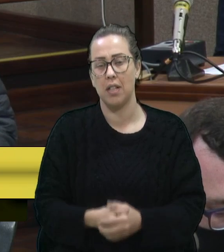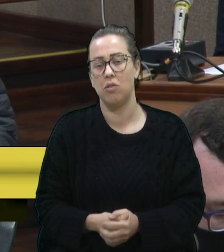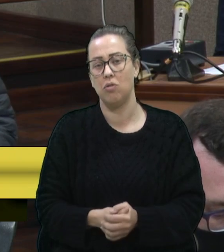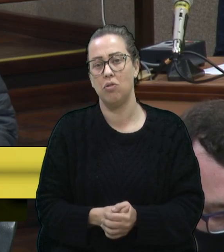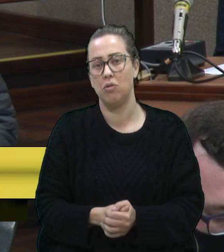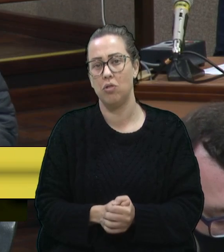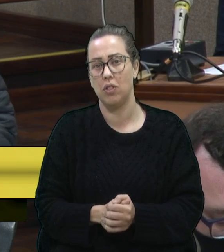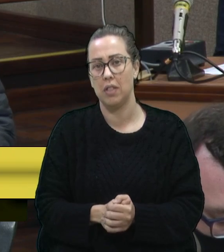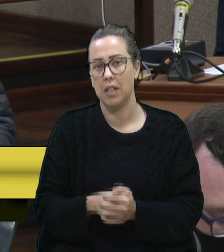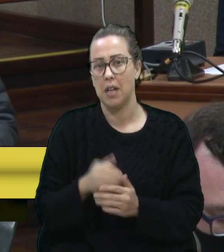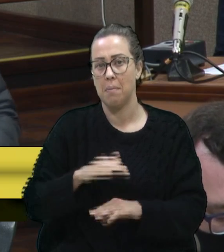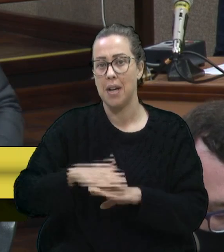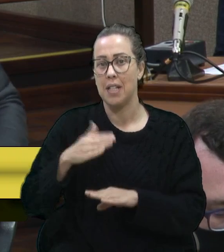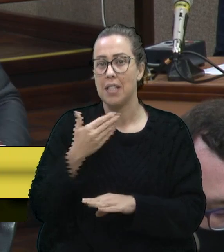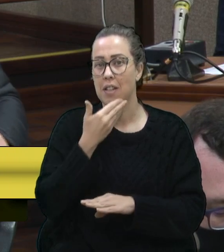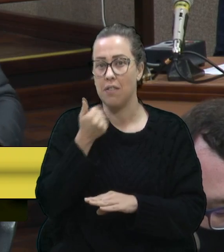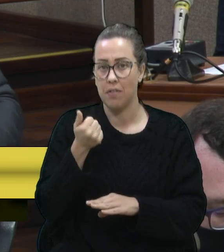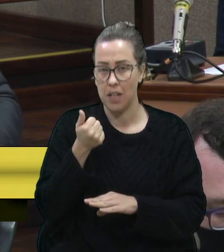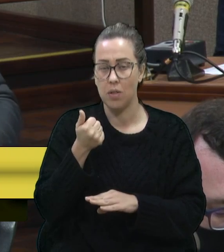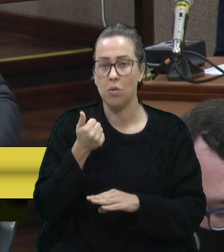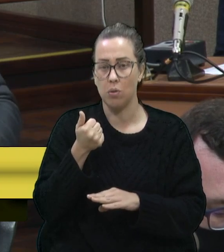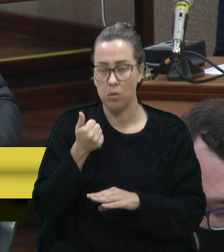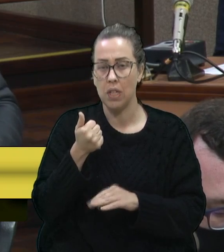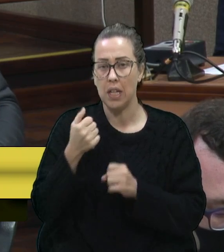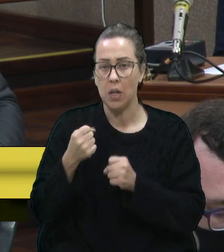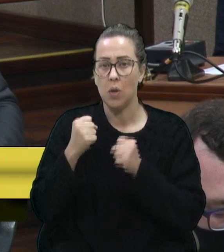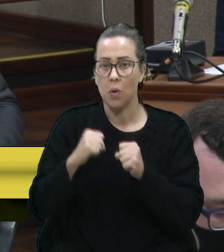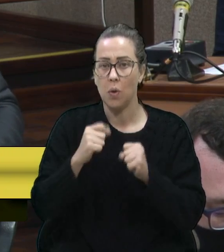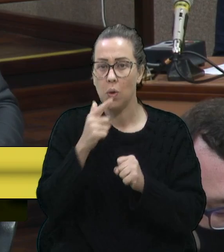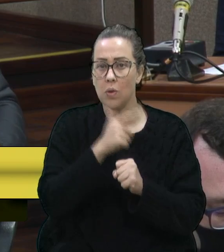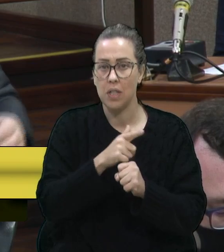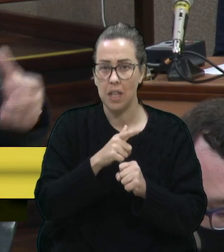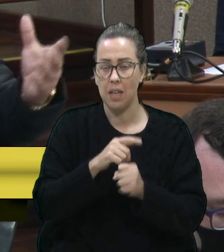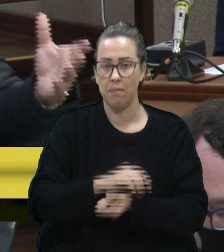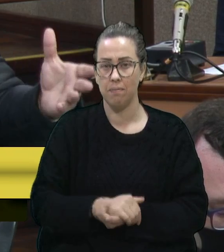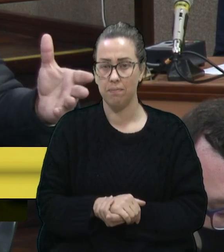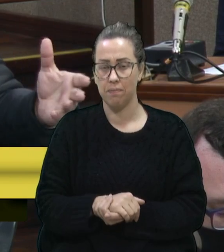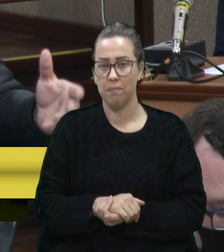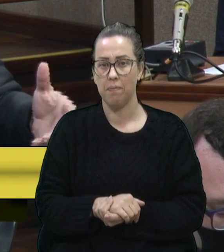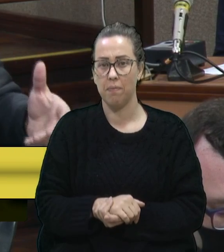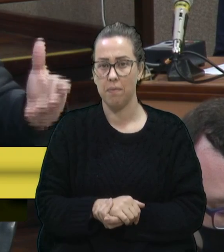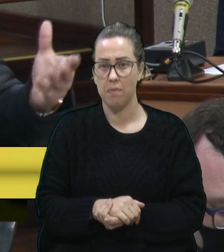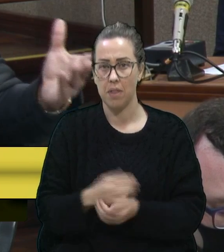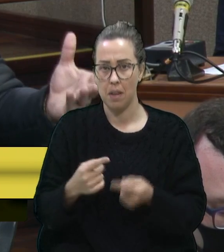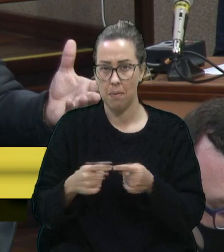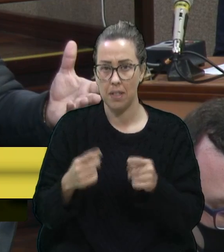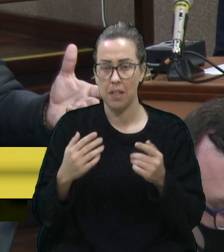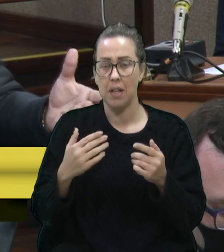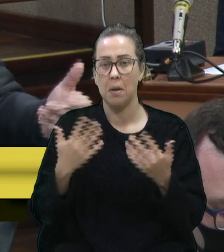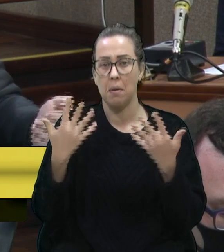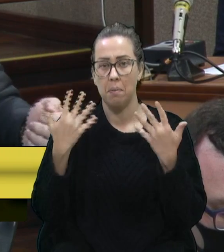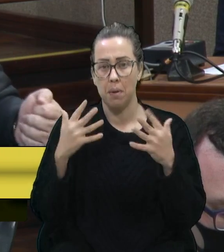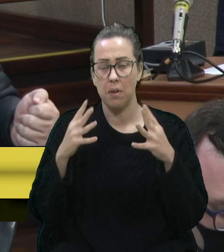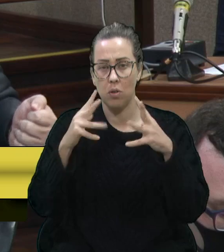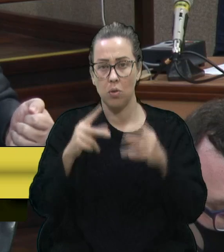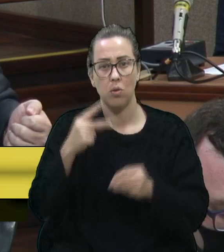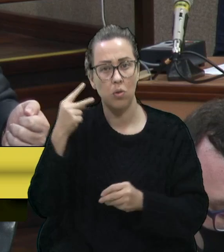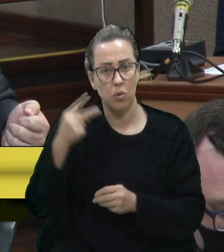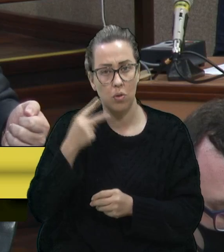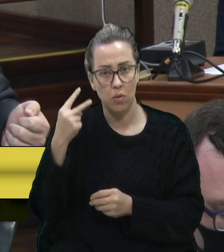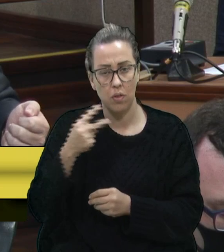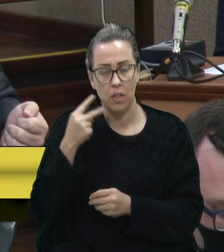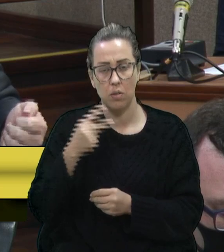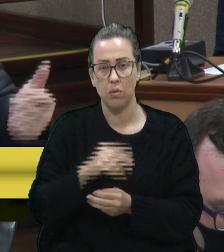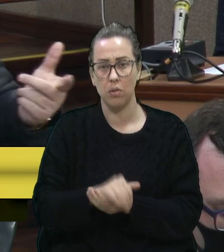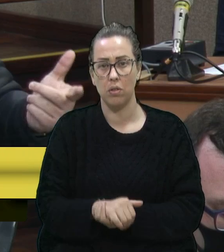seria muito mais fácil dos condutores poderem atravessar essa pista. Mas eu parabenizo a todos os vereadores que fazem esses esforços, vereador